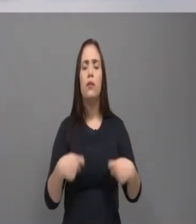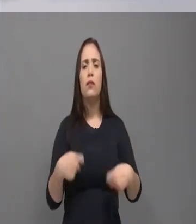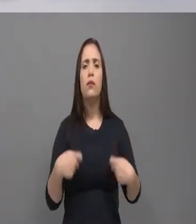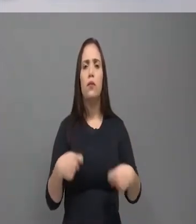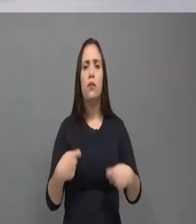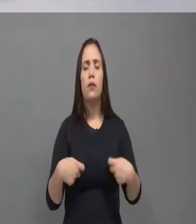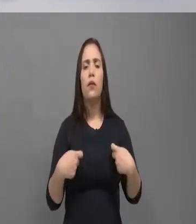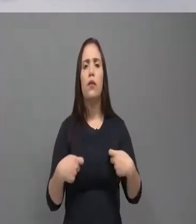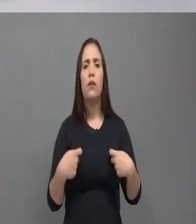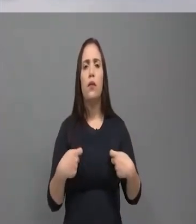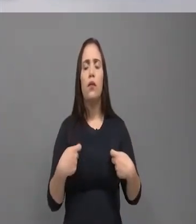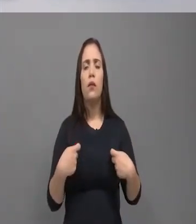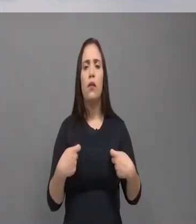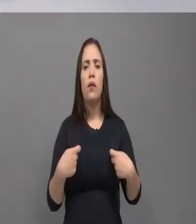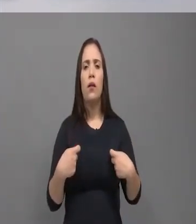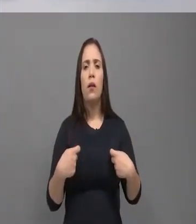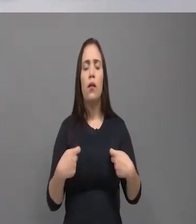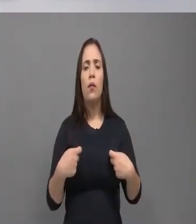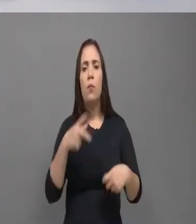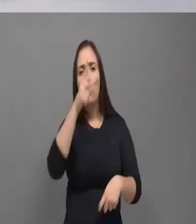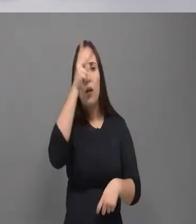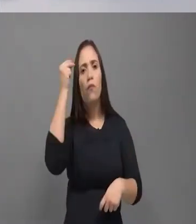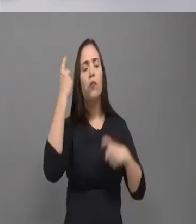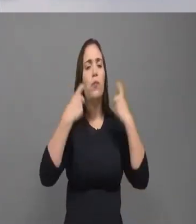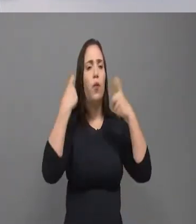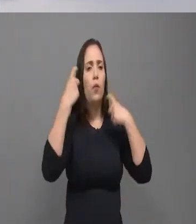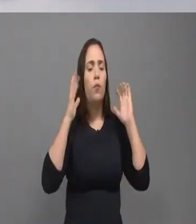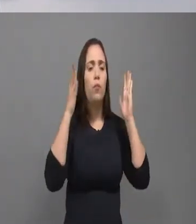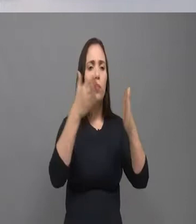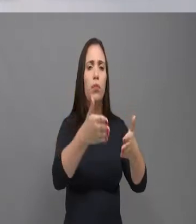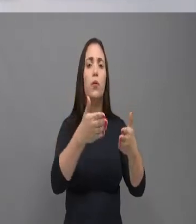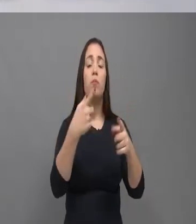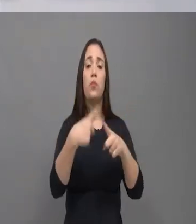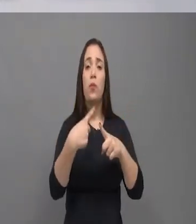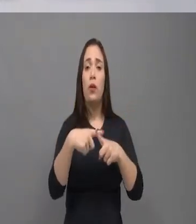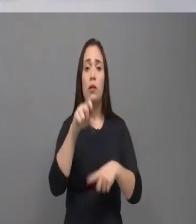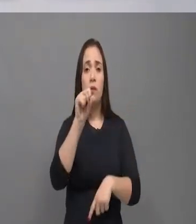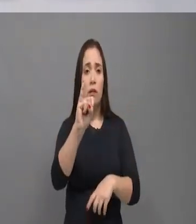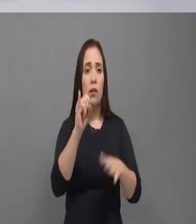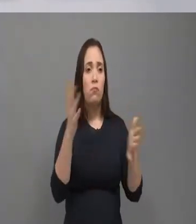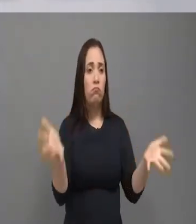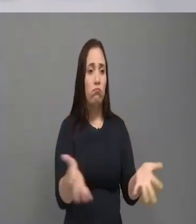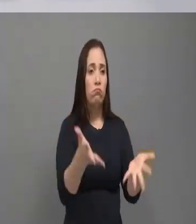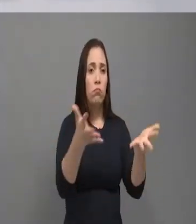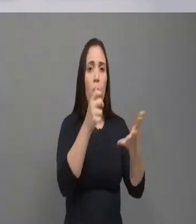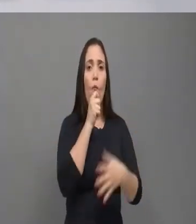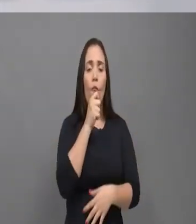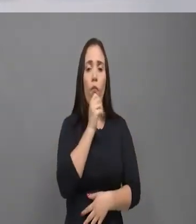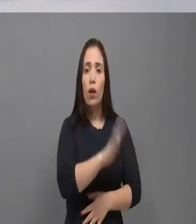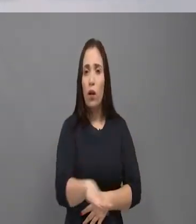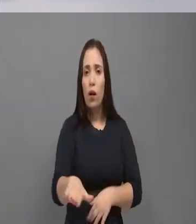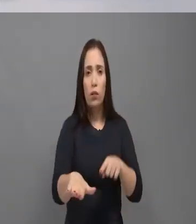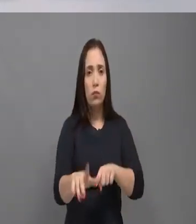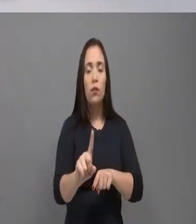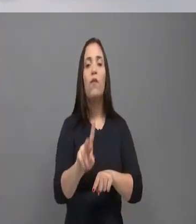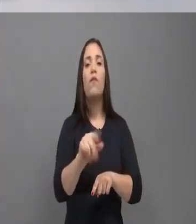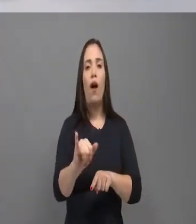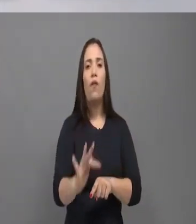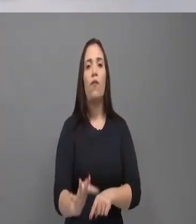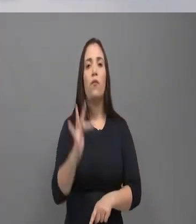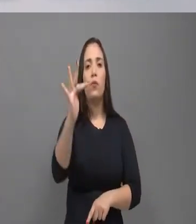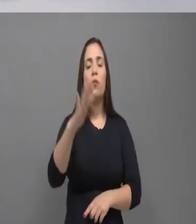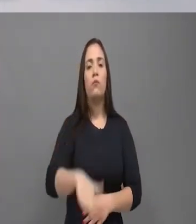é vontade política, você não pode esquecer a cidade, tipo os bairros mais